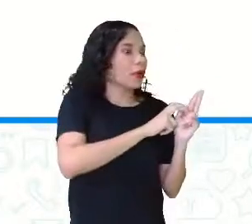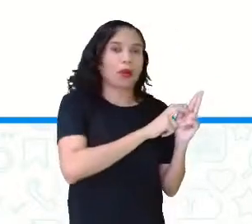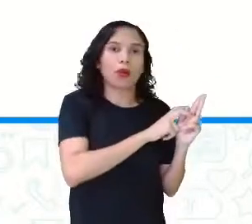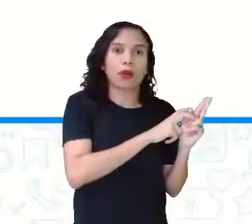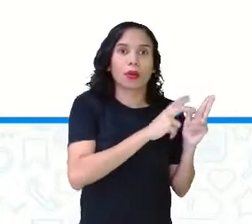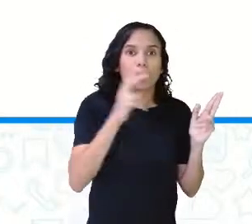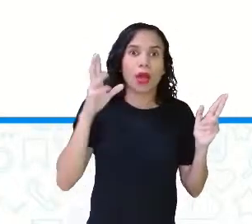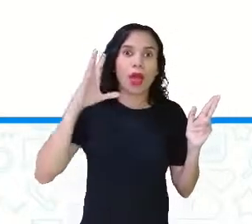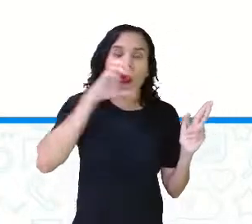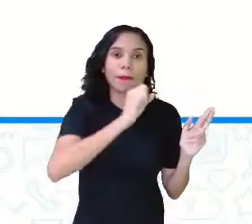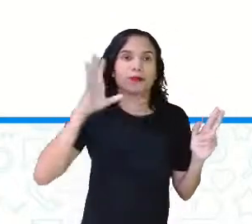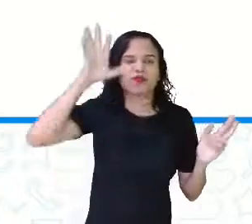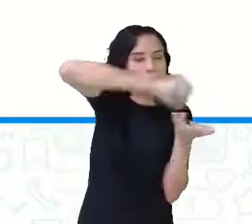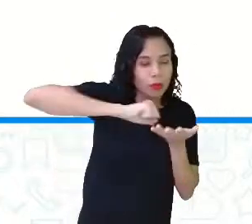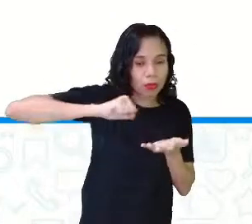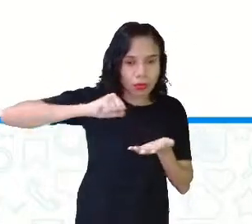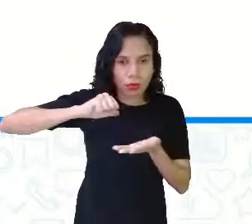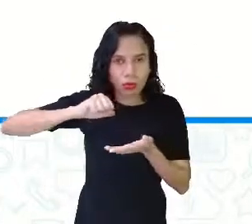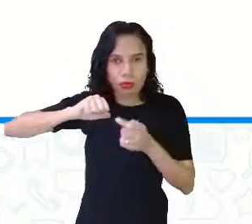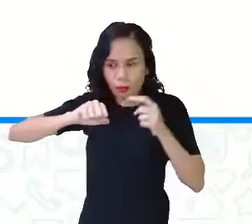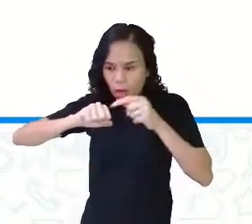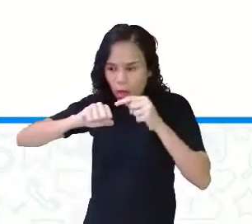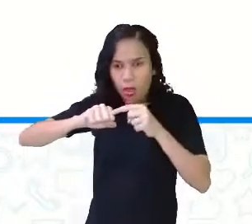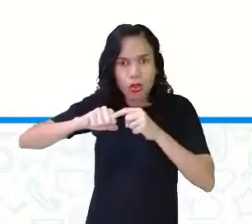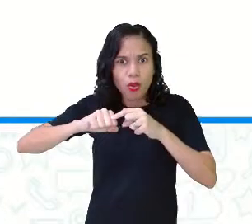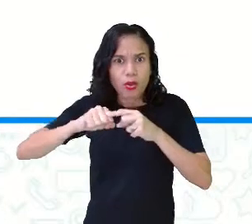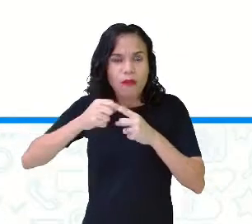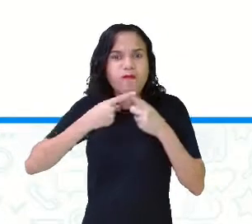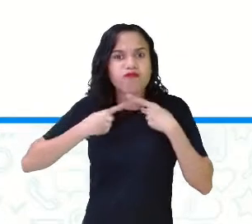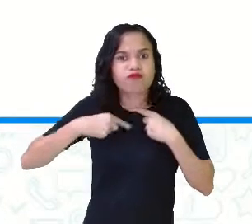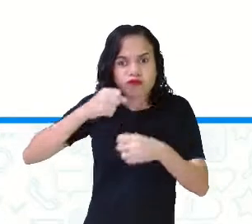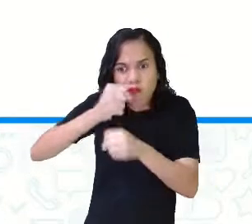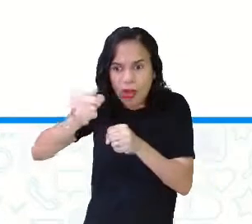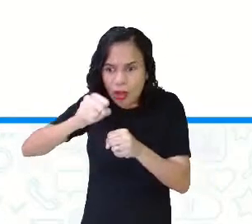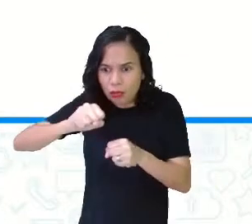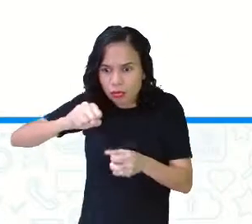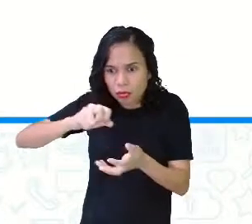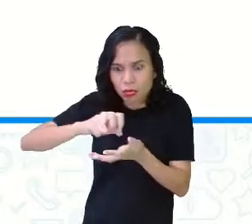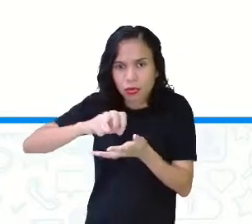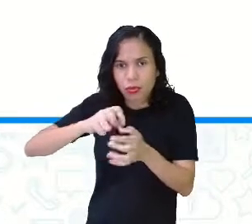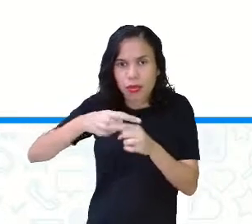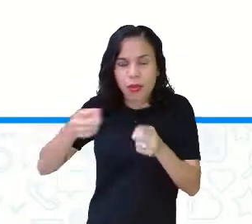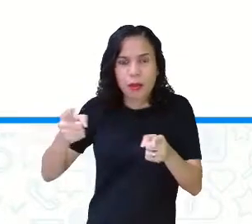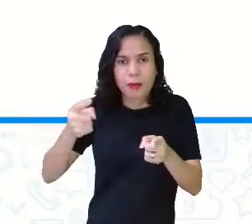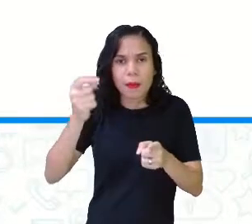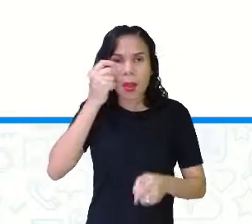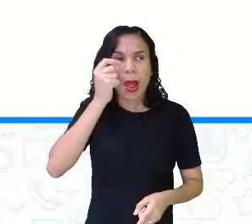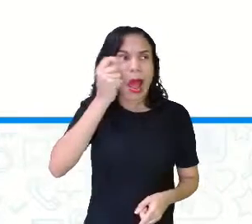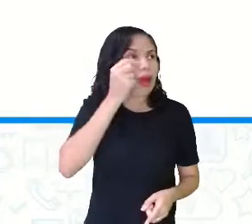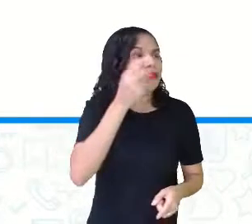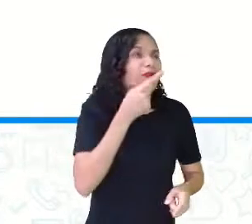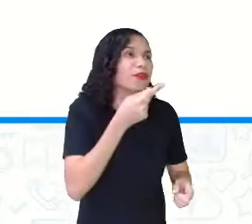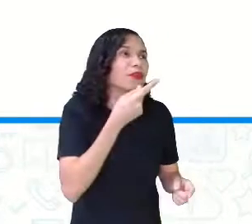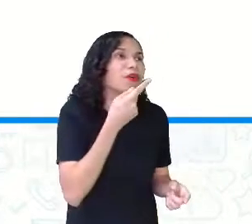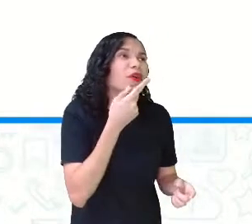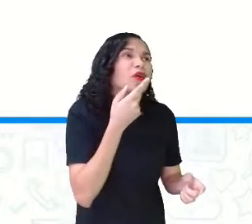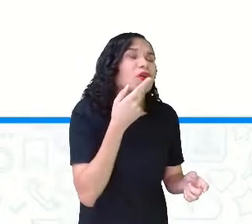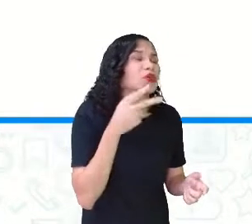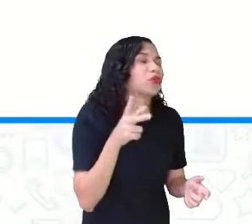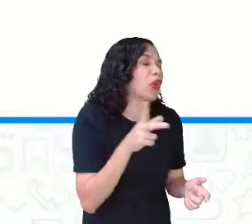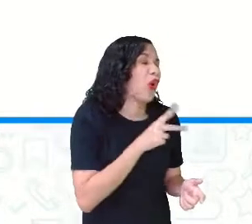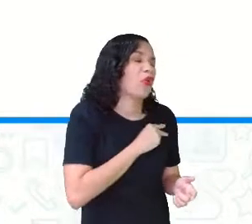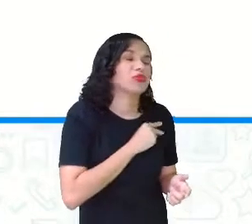um bote ágil, ele o pegou e estava pronto para matá-lo. Quando o rato suplicou, ora,